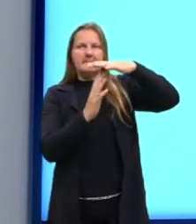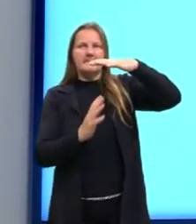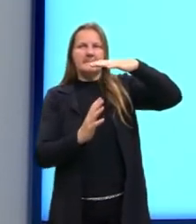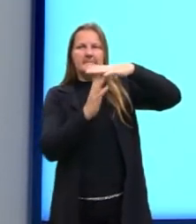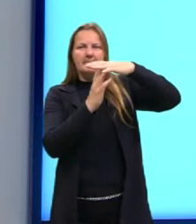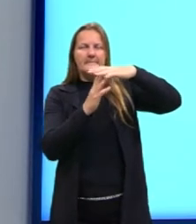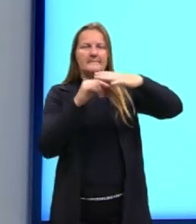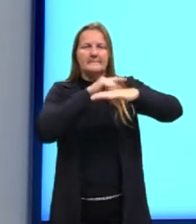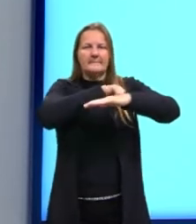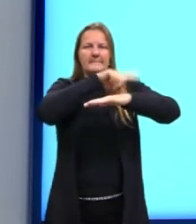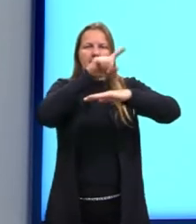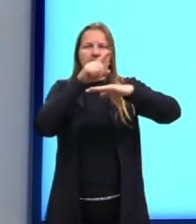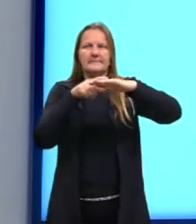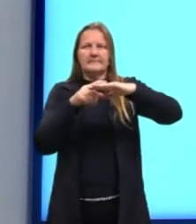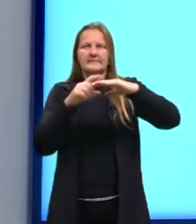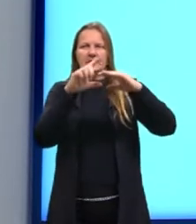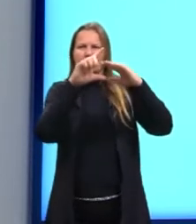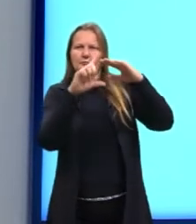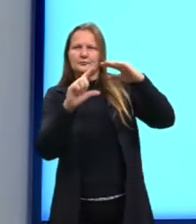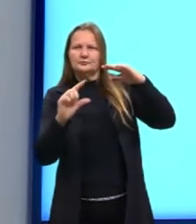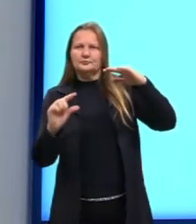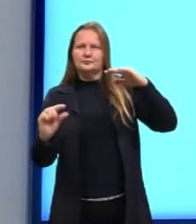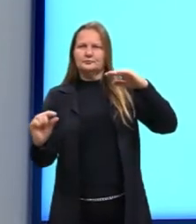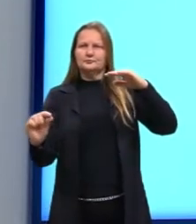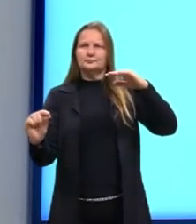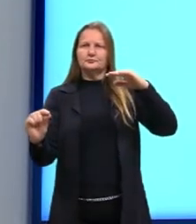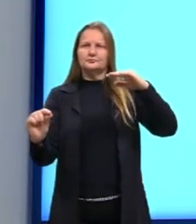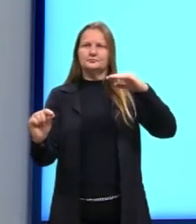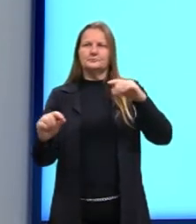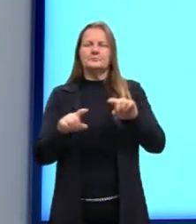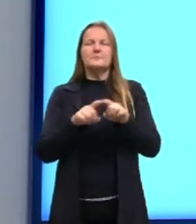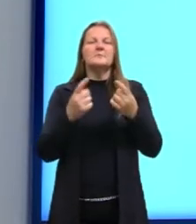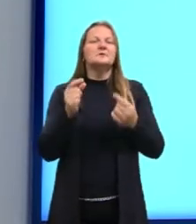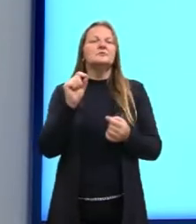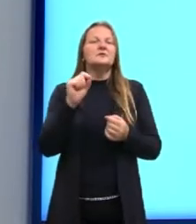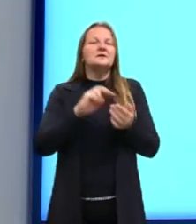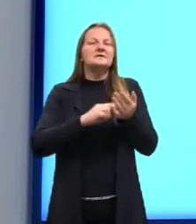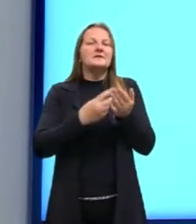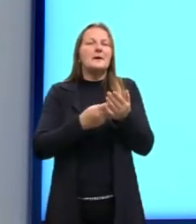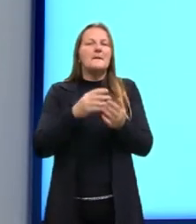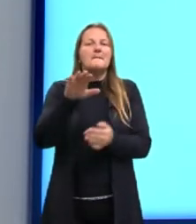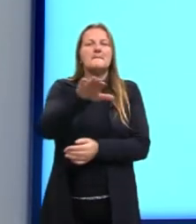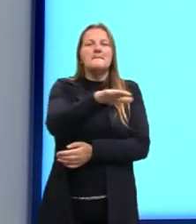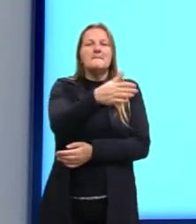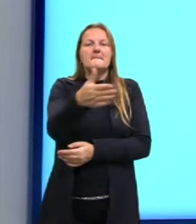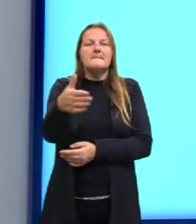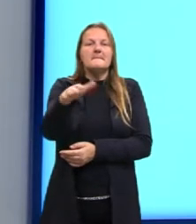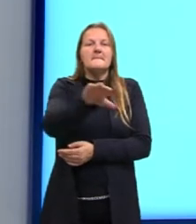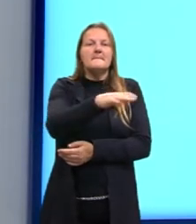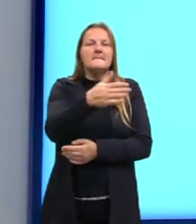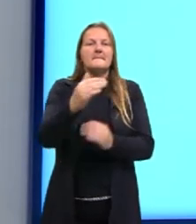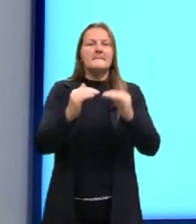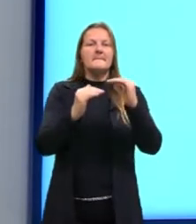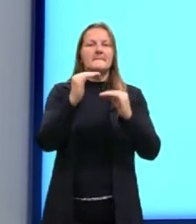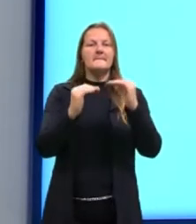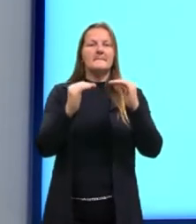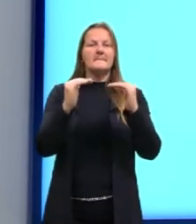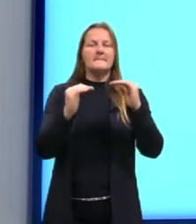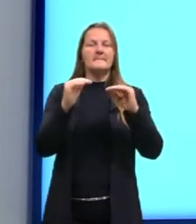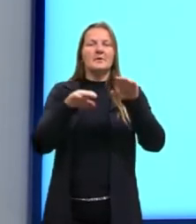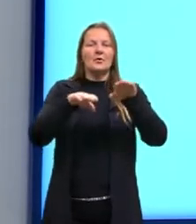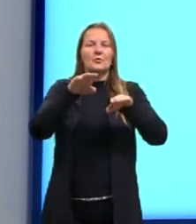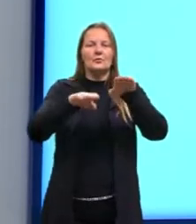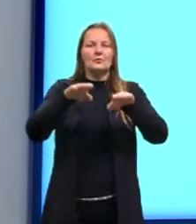se repetiu, nós temos valores menores, mas o que que seria a média? A média seria, então, justamente